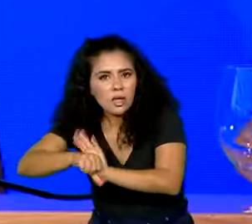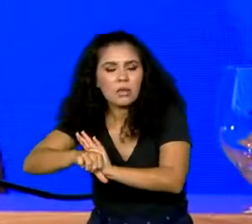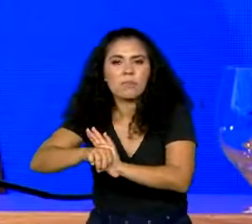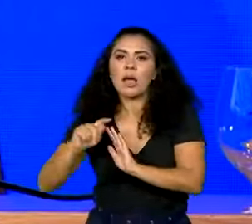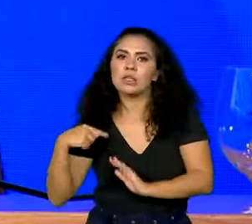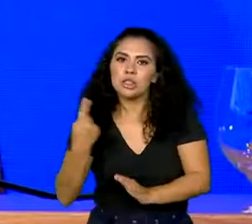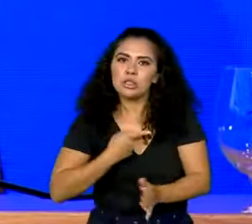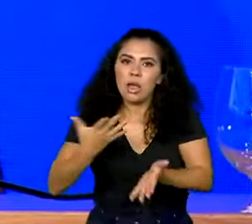o país, para a sua família.